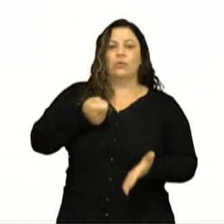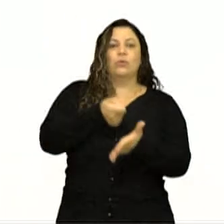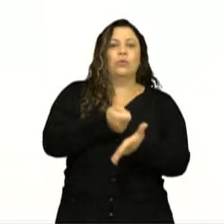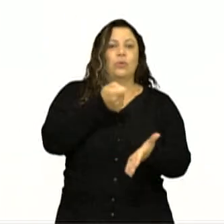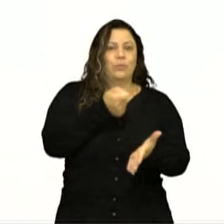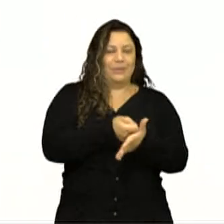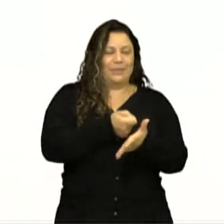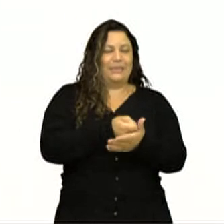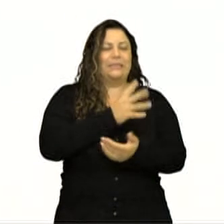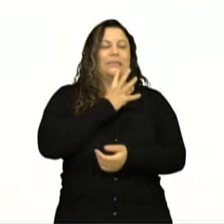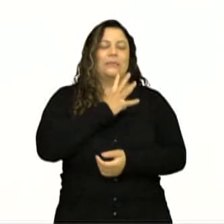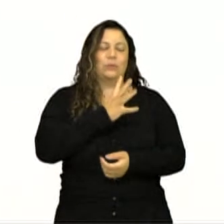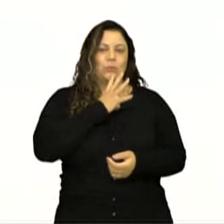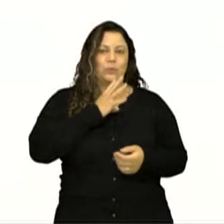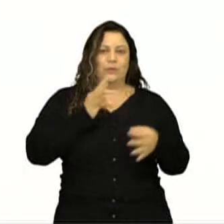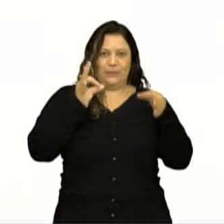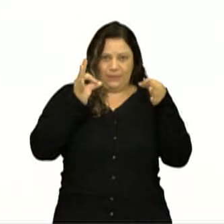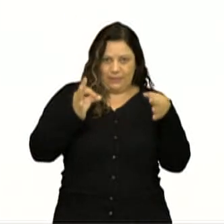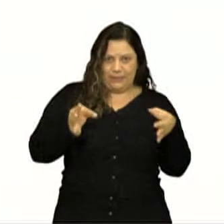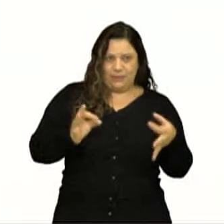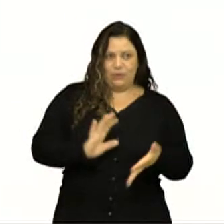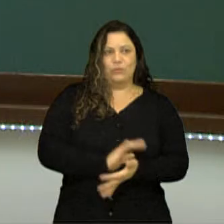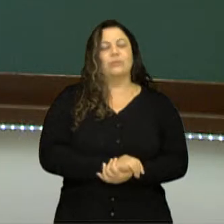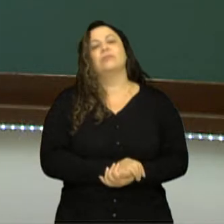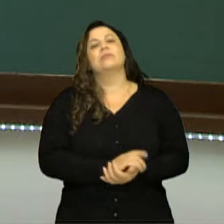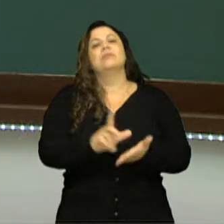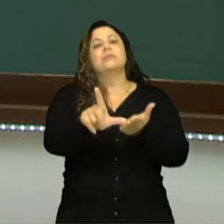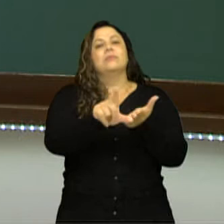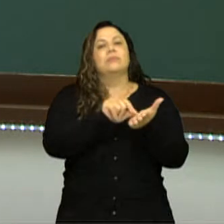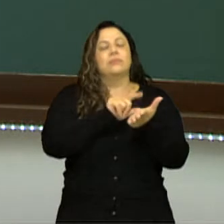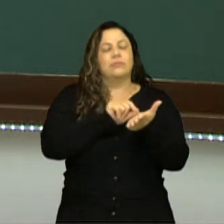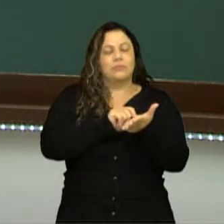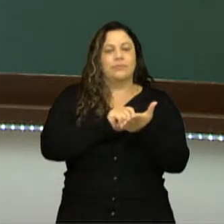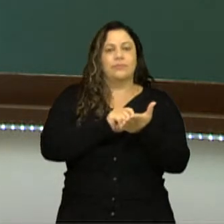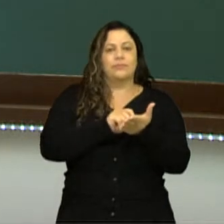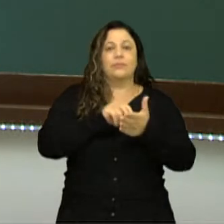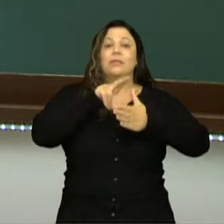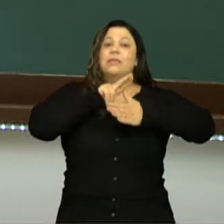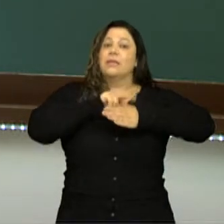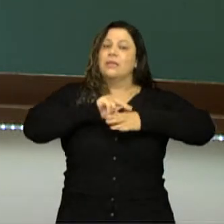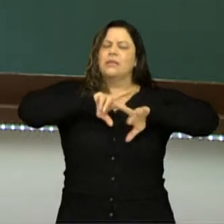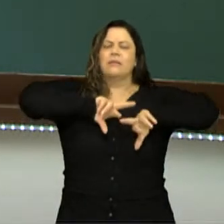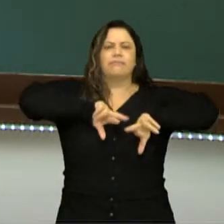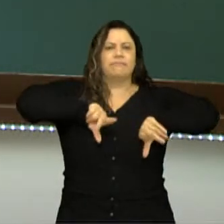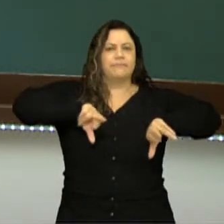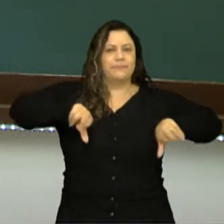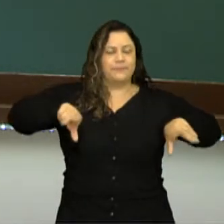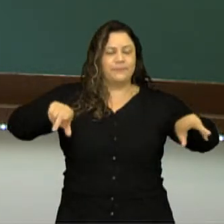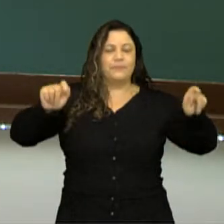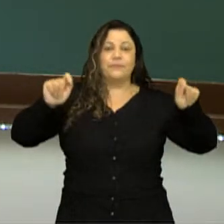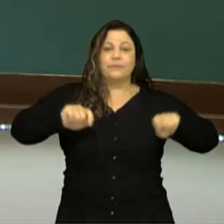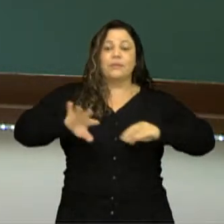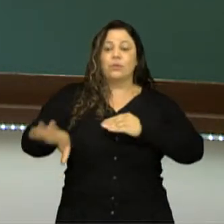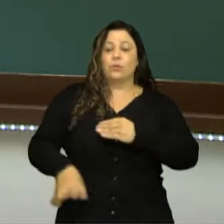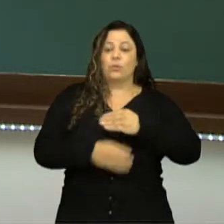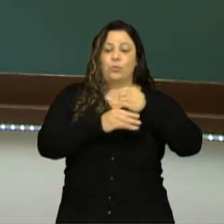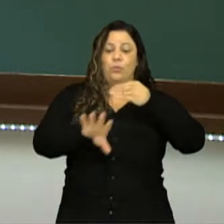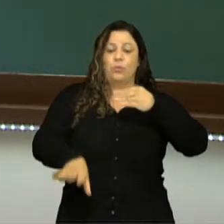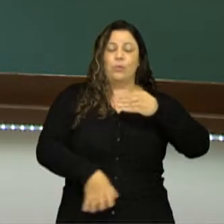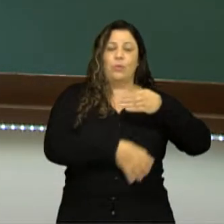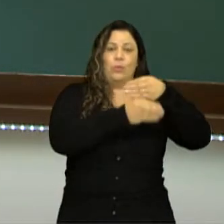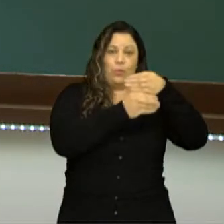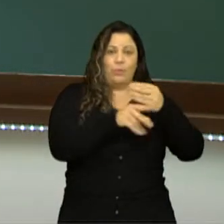conhecer, certo? Nesse artigo nós temos incisos valiosos, né? O inciso é uma complementação